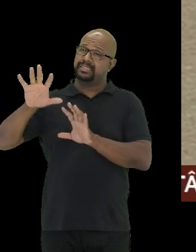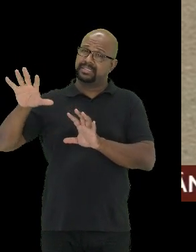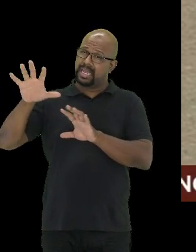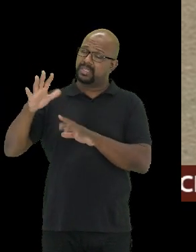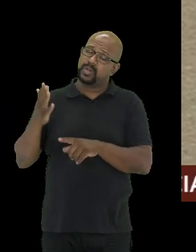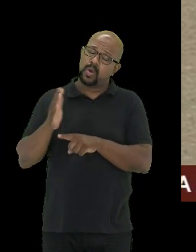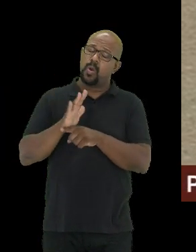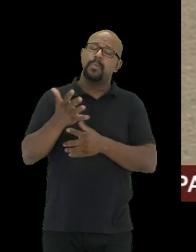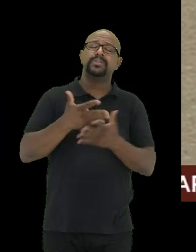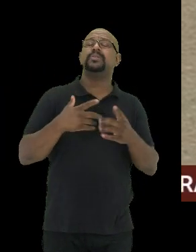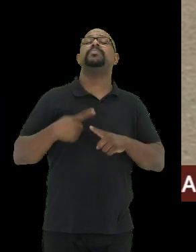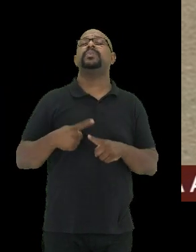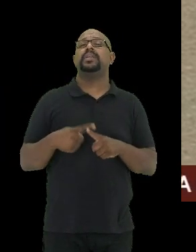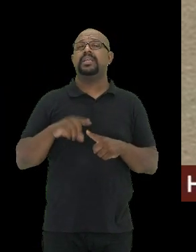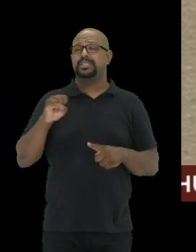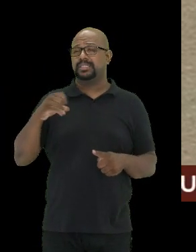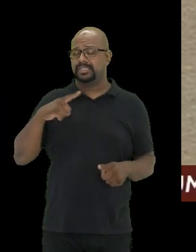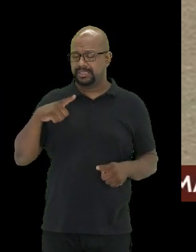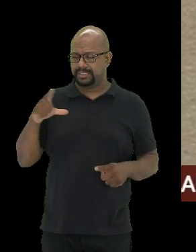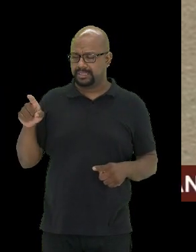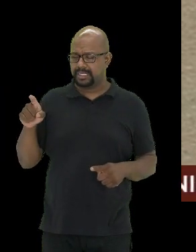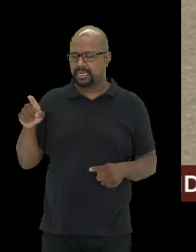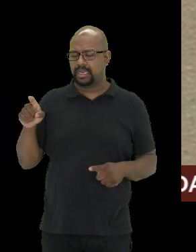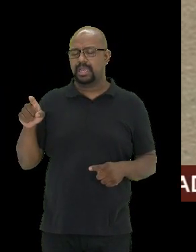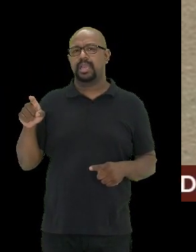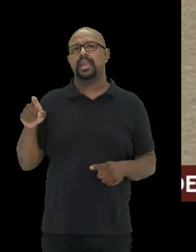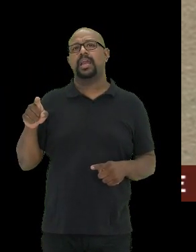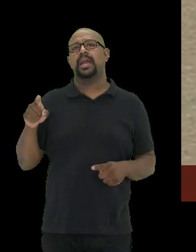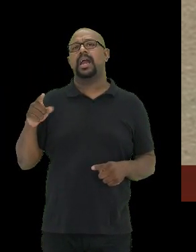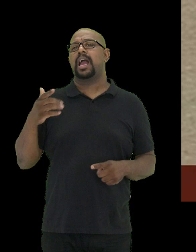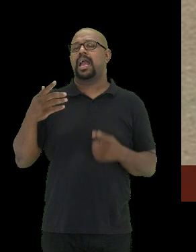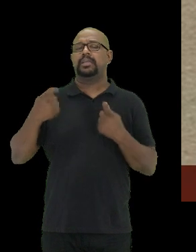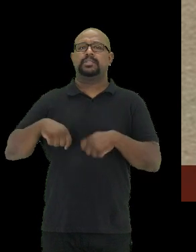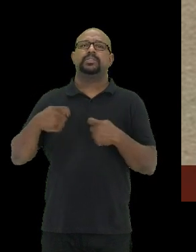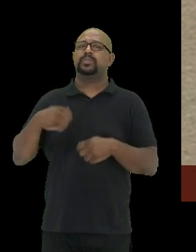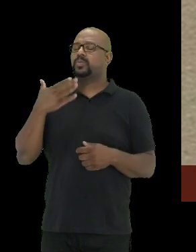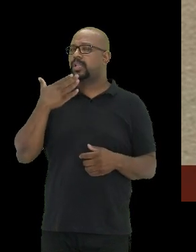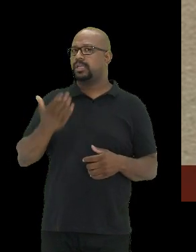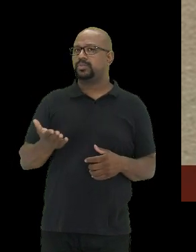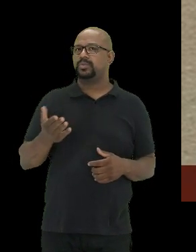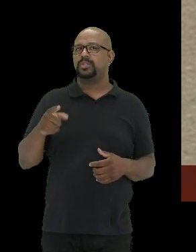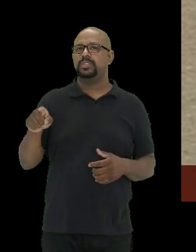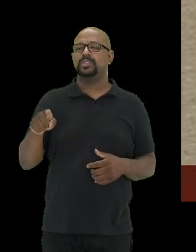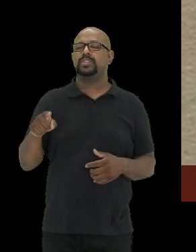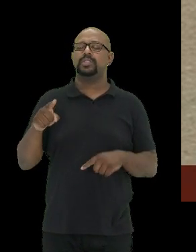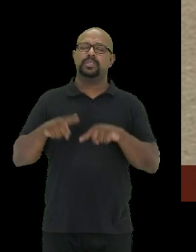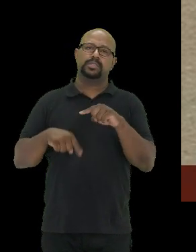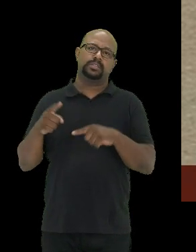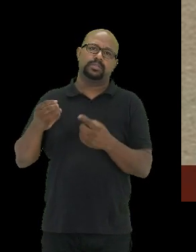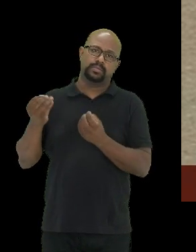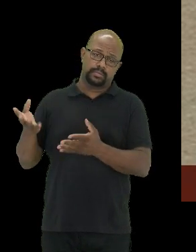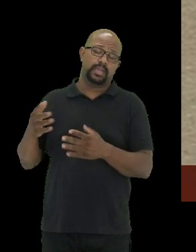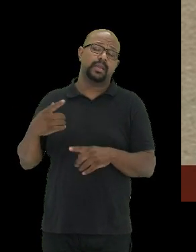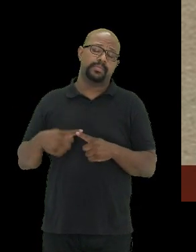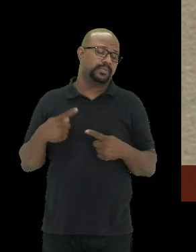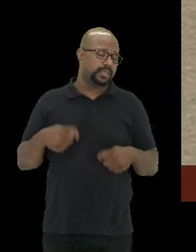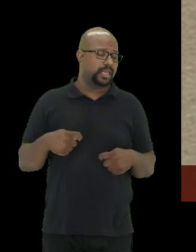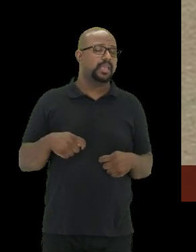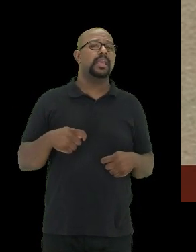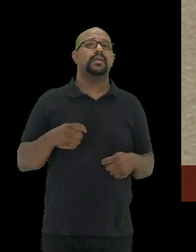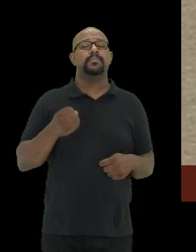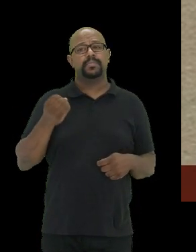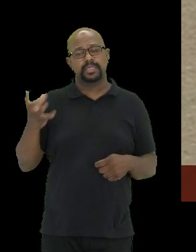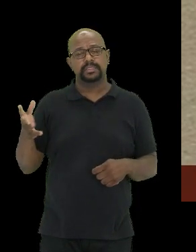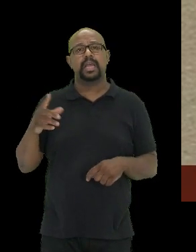que tem que ser, porque se você tem as solicitações de suprimento, você tem que passar por